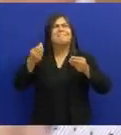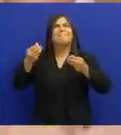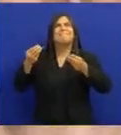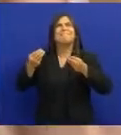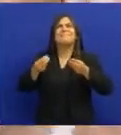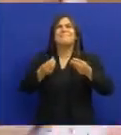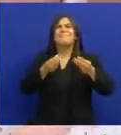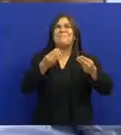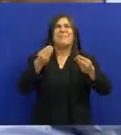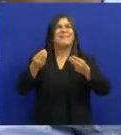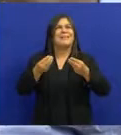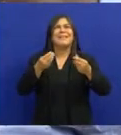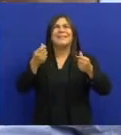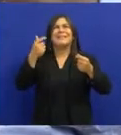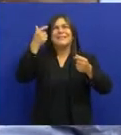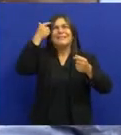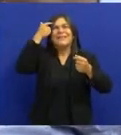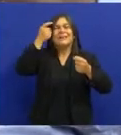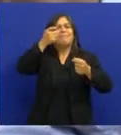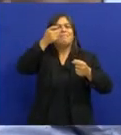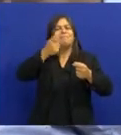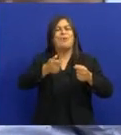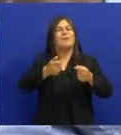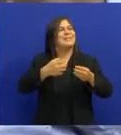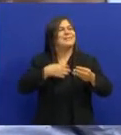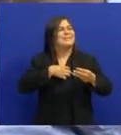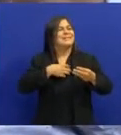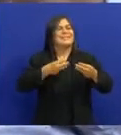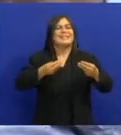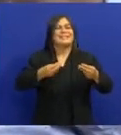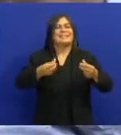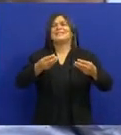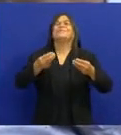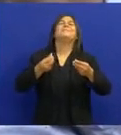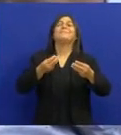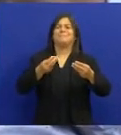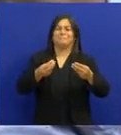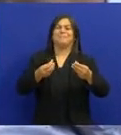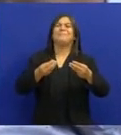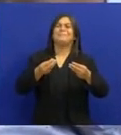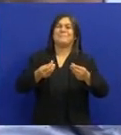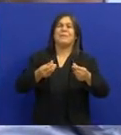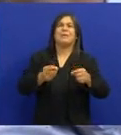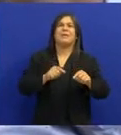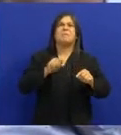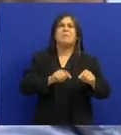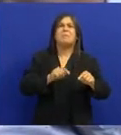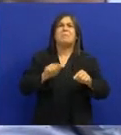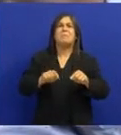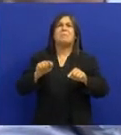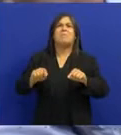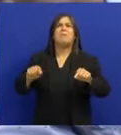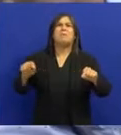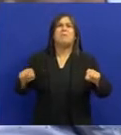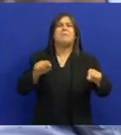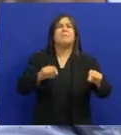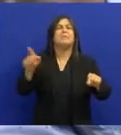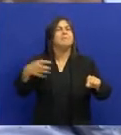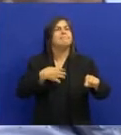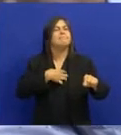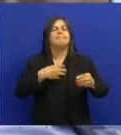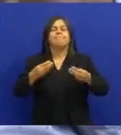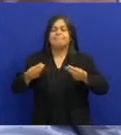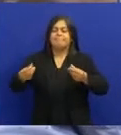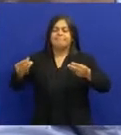repertório Digamos assim, sonoro Que ultrapassava o tengo-tengo-tingo-tingo Do teclado